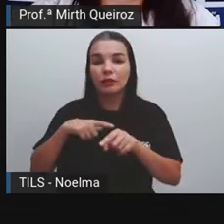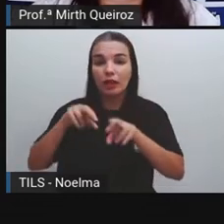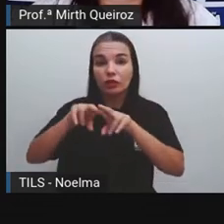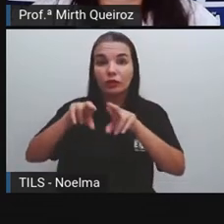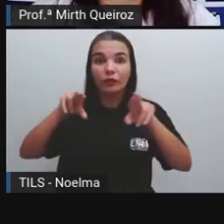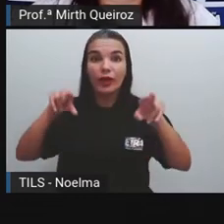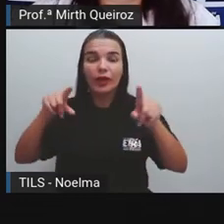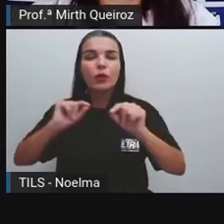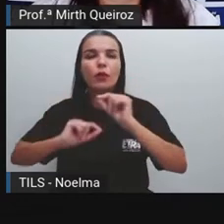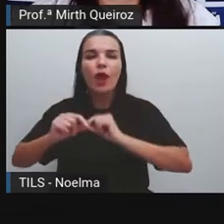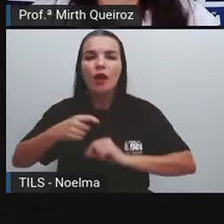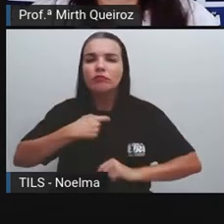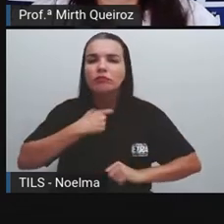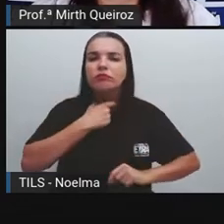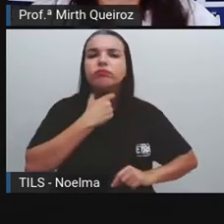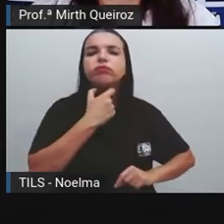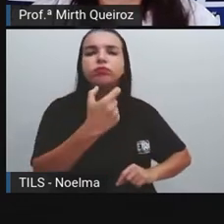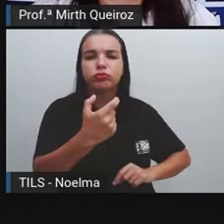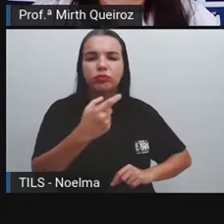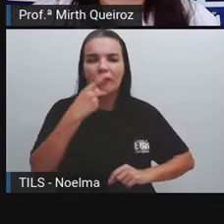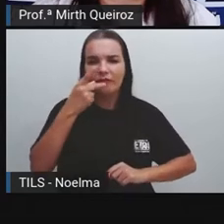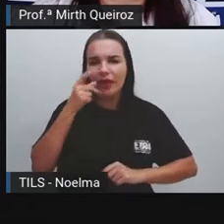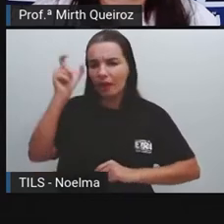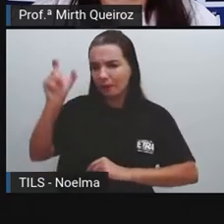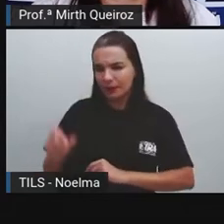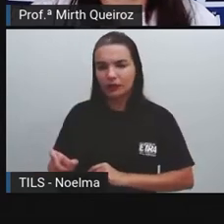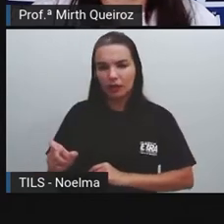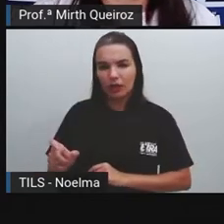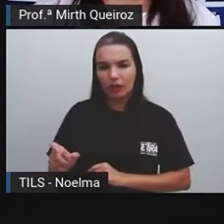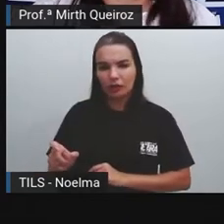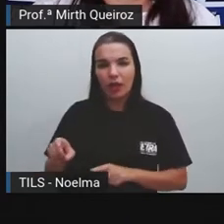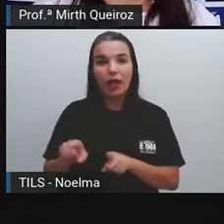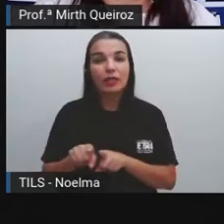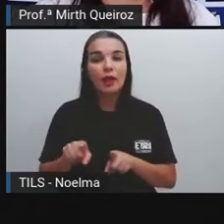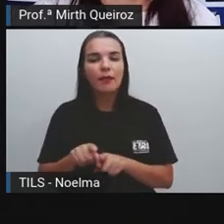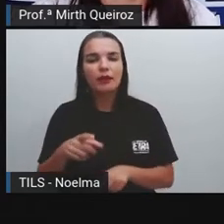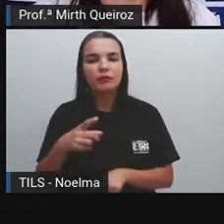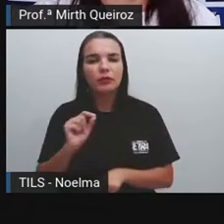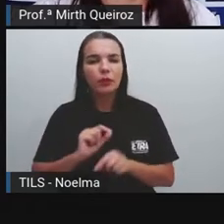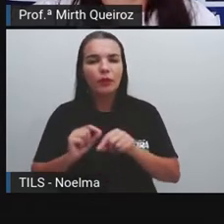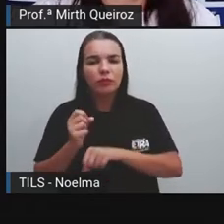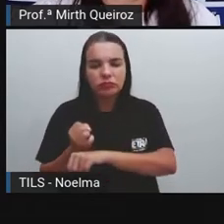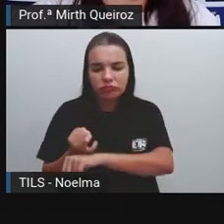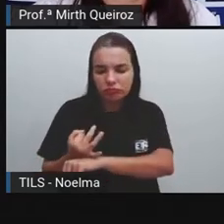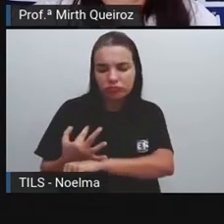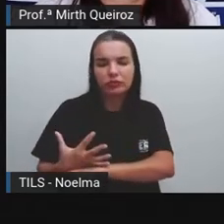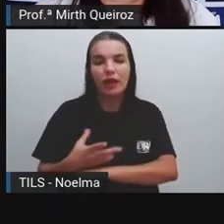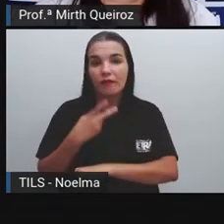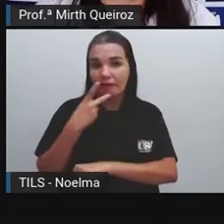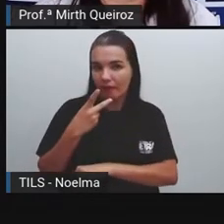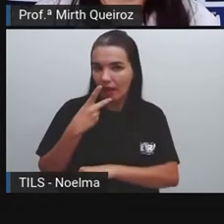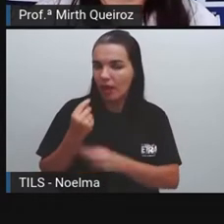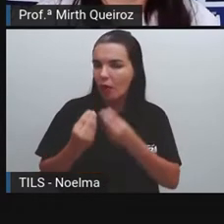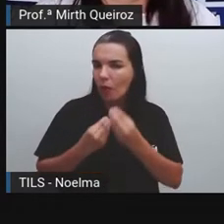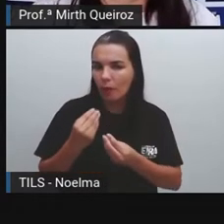entonação com que falam os personagens e o sentido das falas.